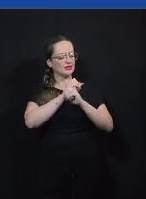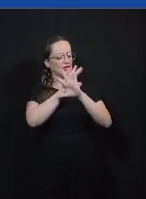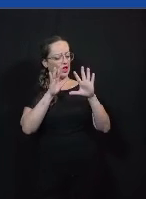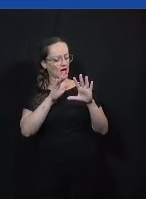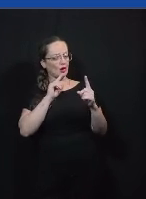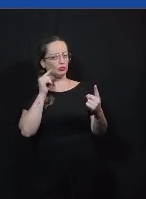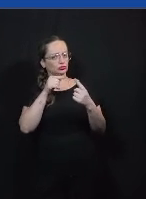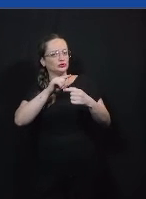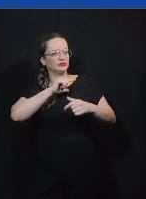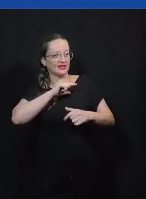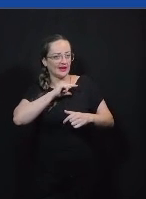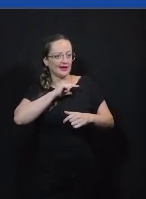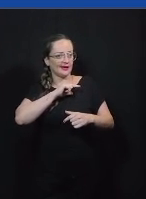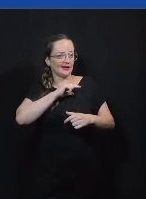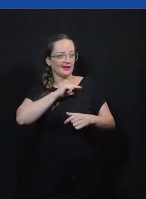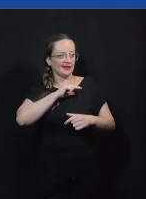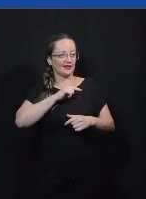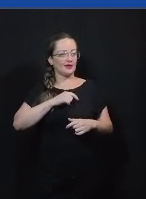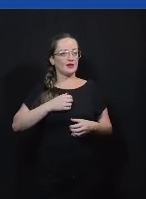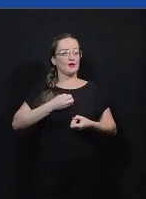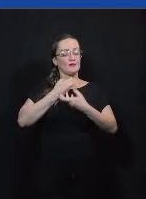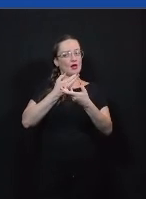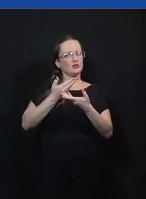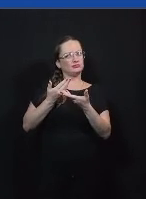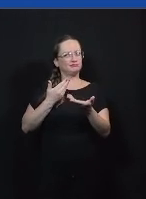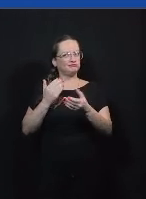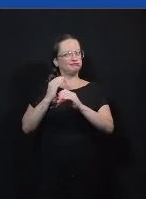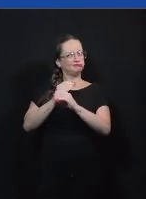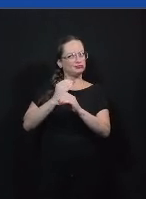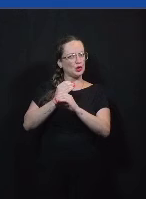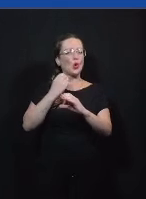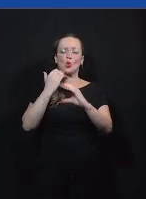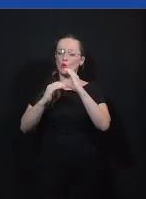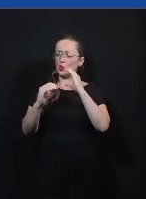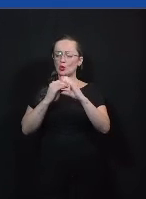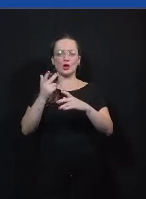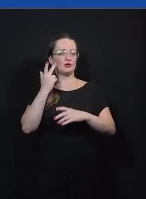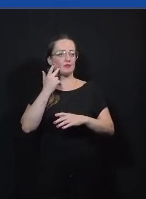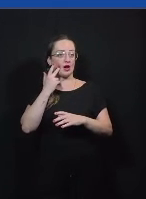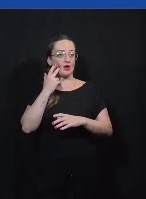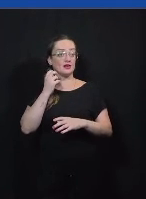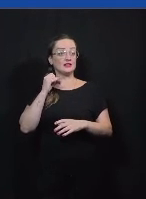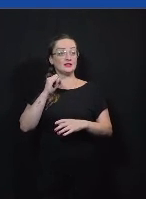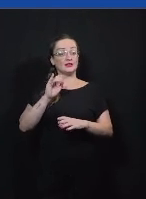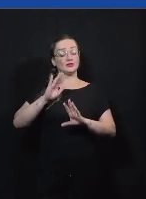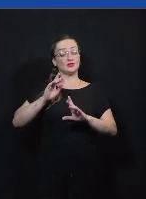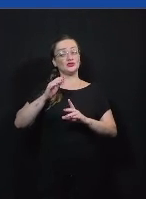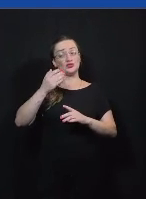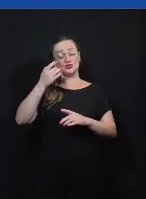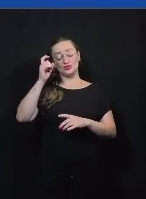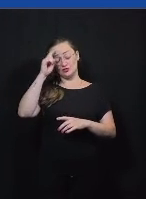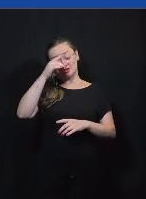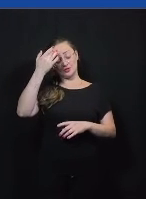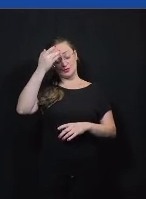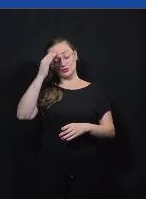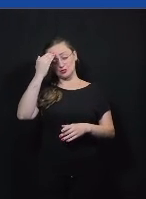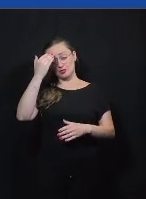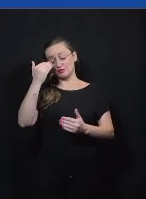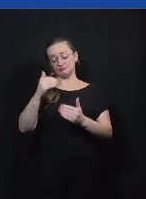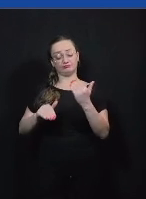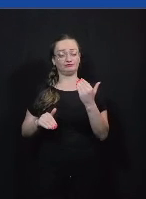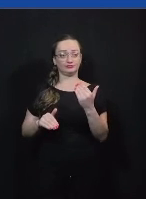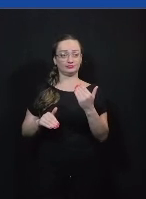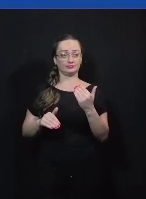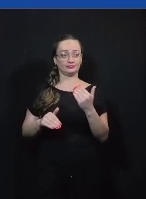objetiva porque se a gente fala uma coisa meio truncada é bem mais difícil de alguém discordar ou apresentar pontos divergentes